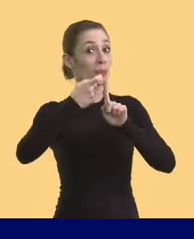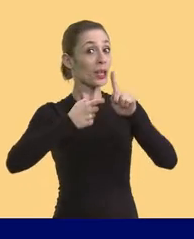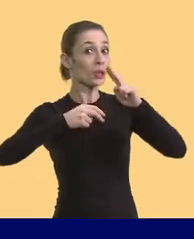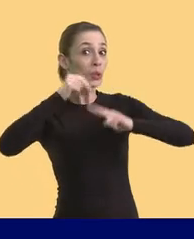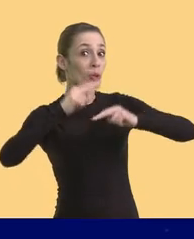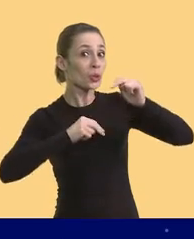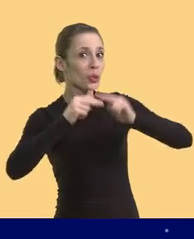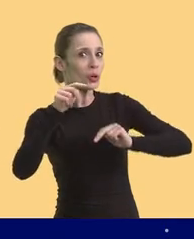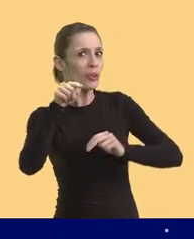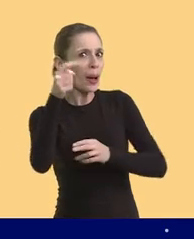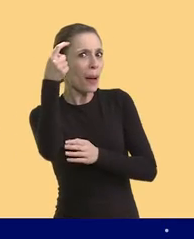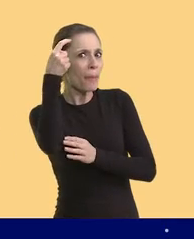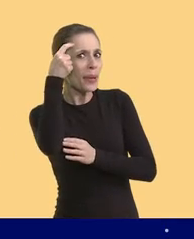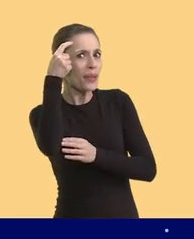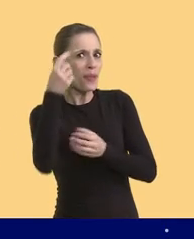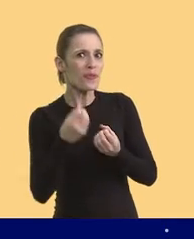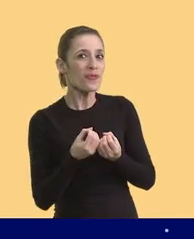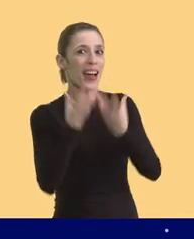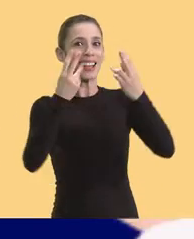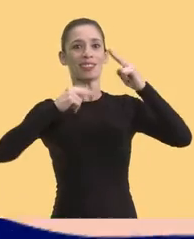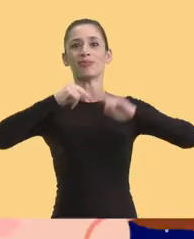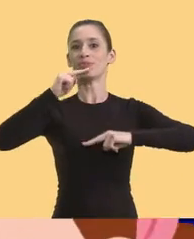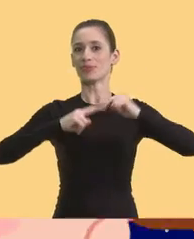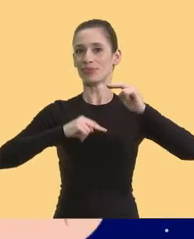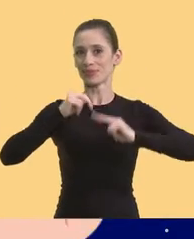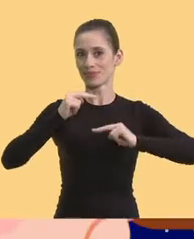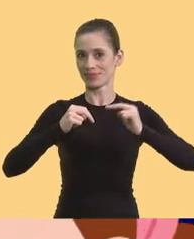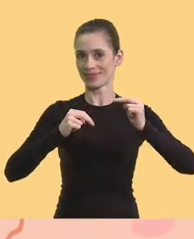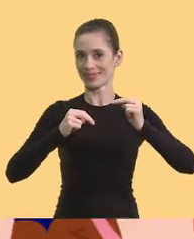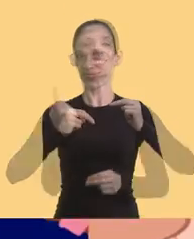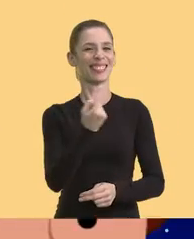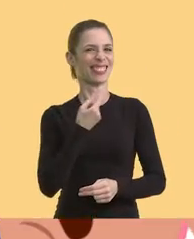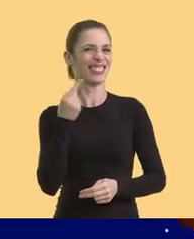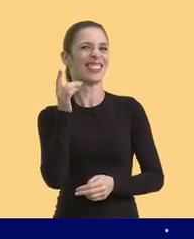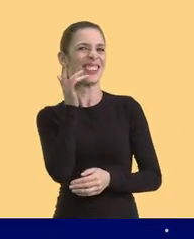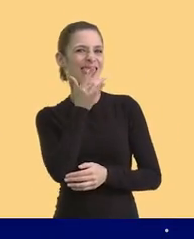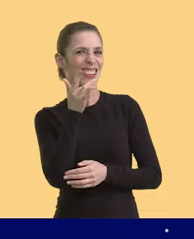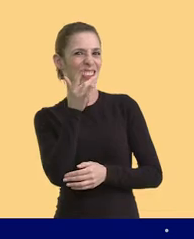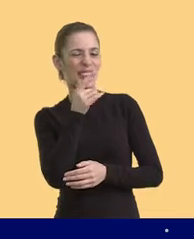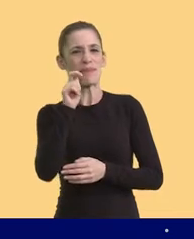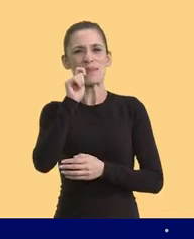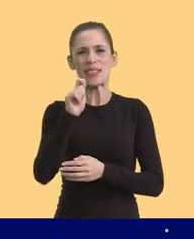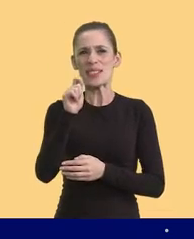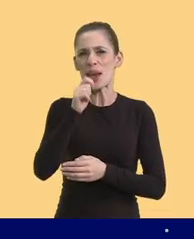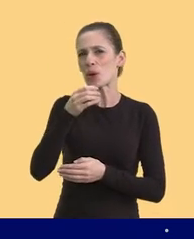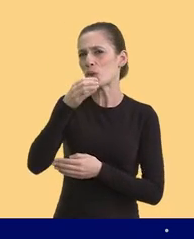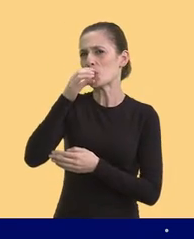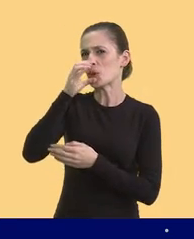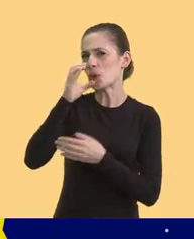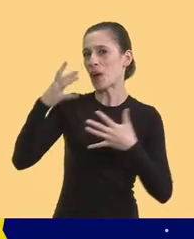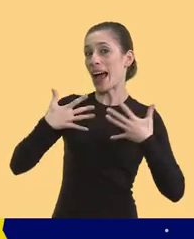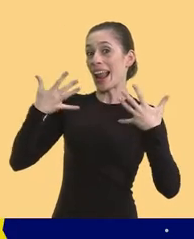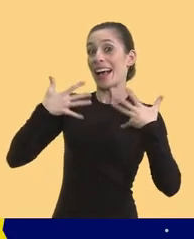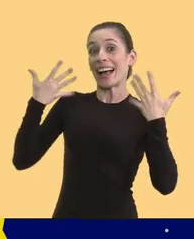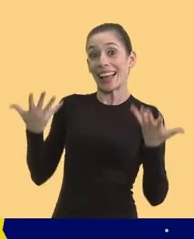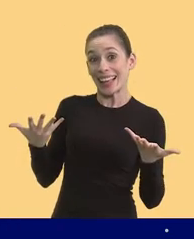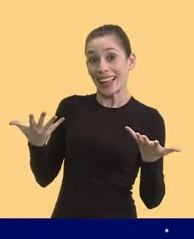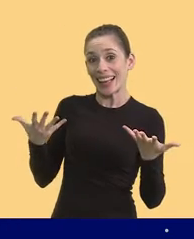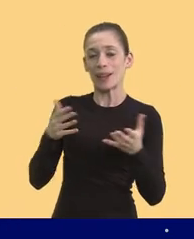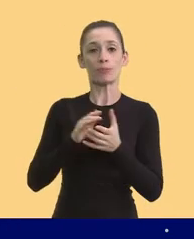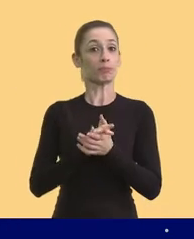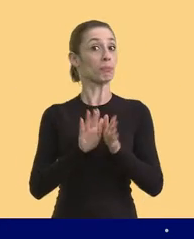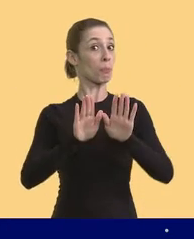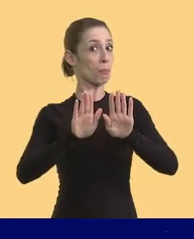Mês de junho e você só pensando na festa junina, também quem resiste, pinhão, quentão e alegria.